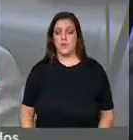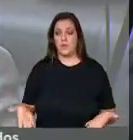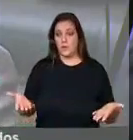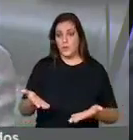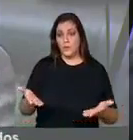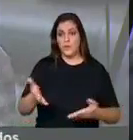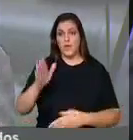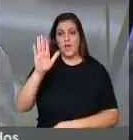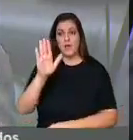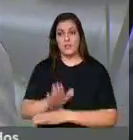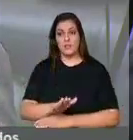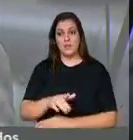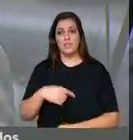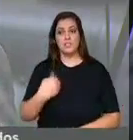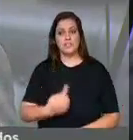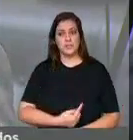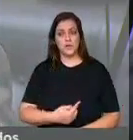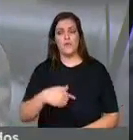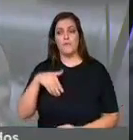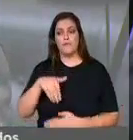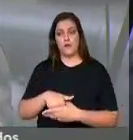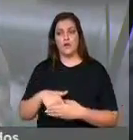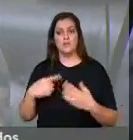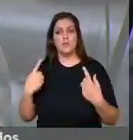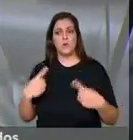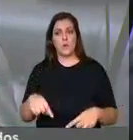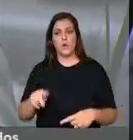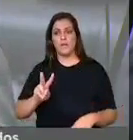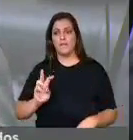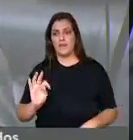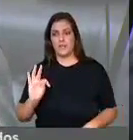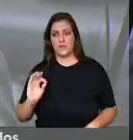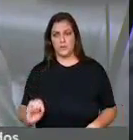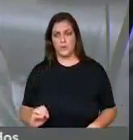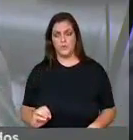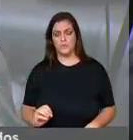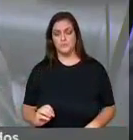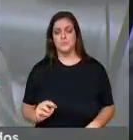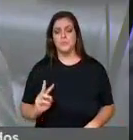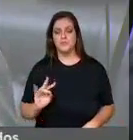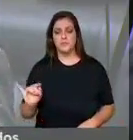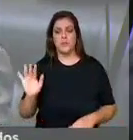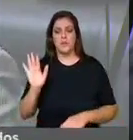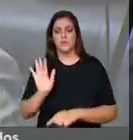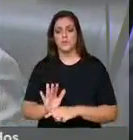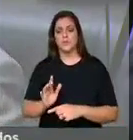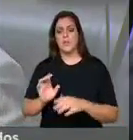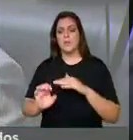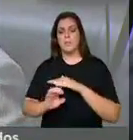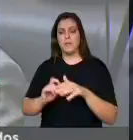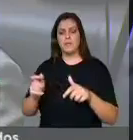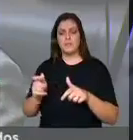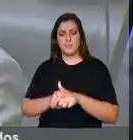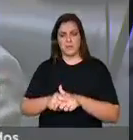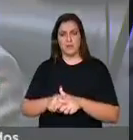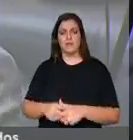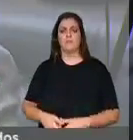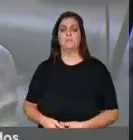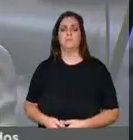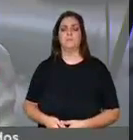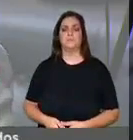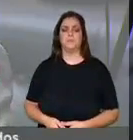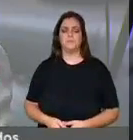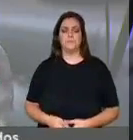nós vamos derrubar o veto para garantir o refinanciamento da micro e pequena empresa e vamos também derrubar o veto